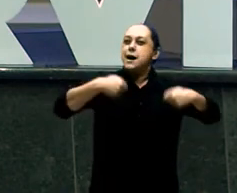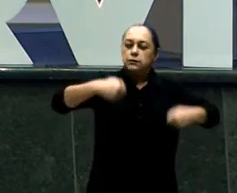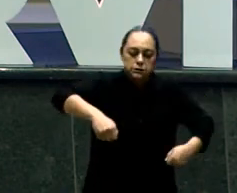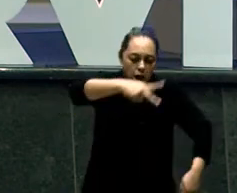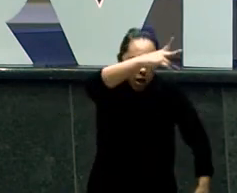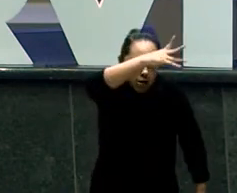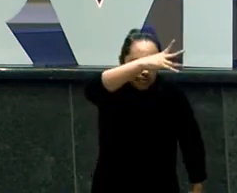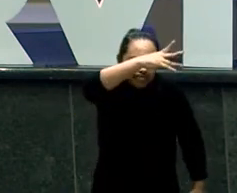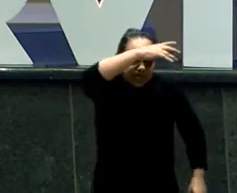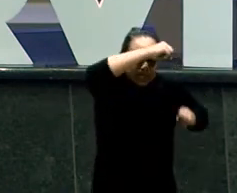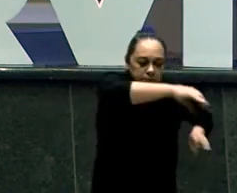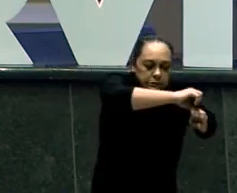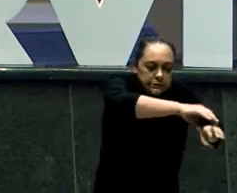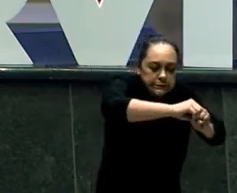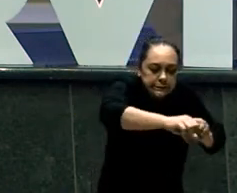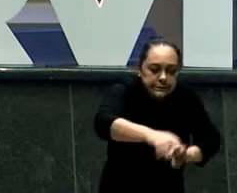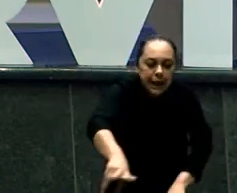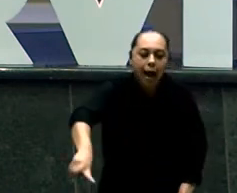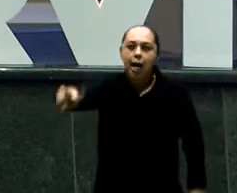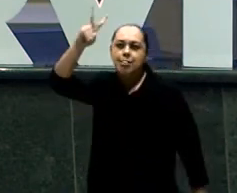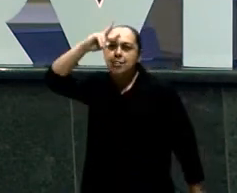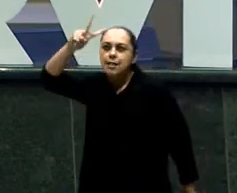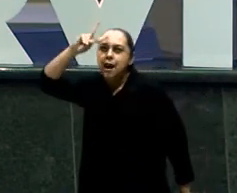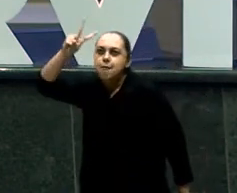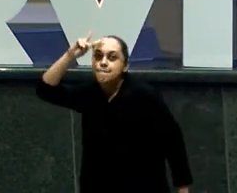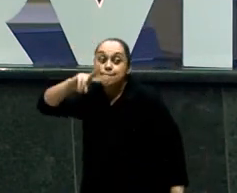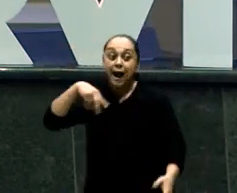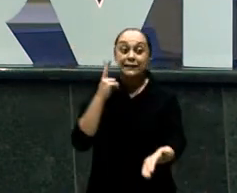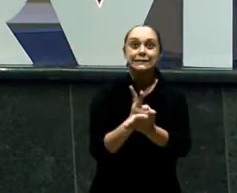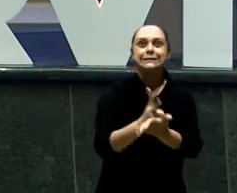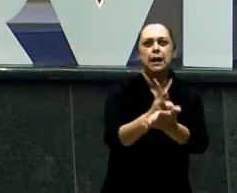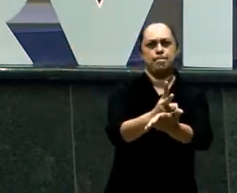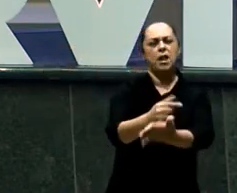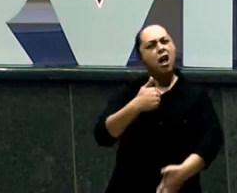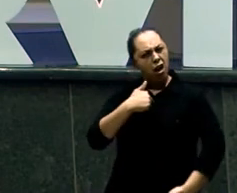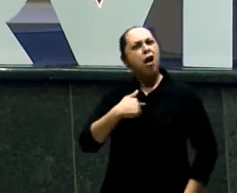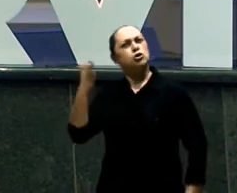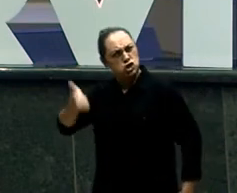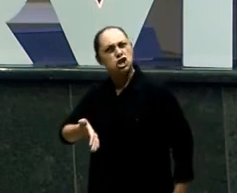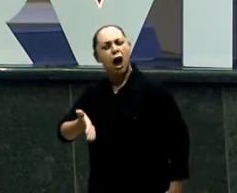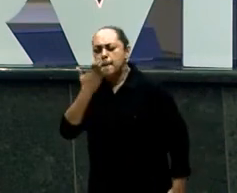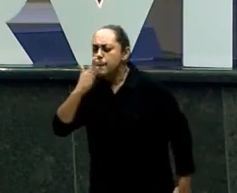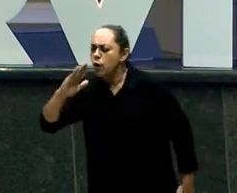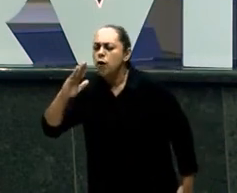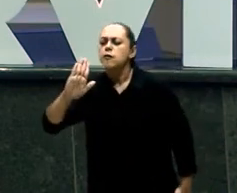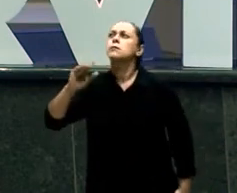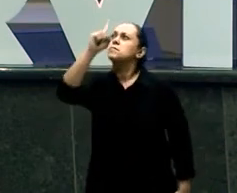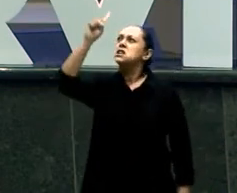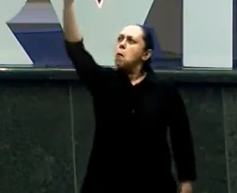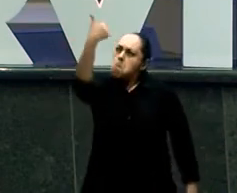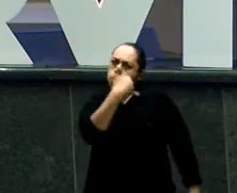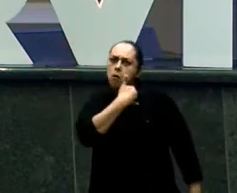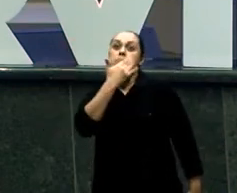vezes Eu ouvi Profecia Para mim E para Fernanda Dos filhos Que nós geraríamos De como Nem condição De